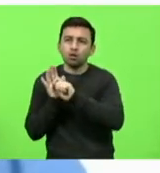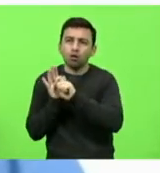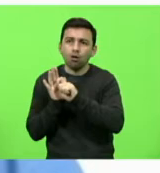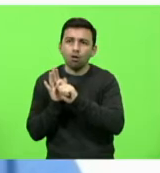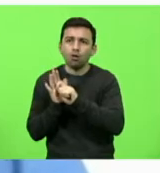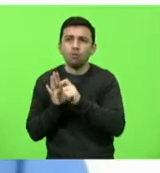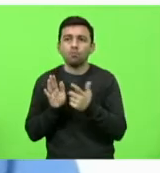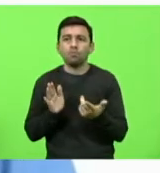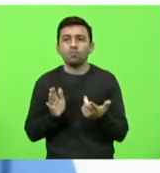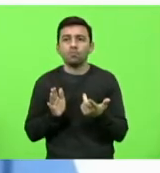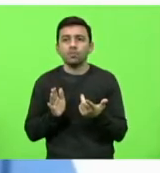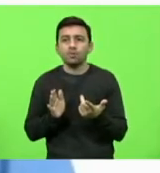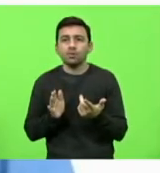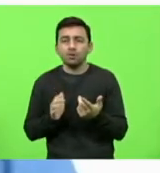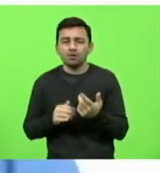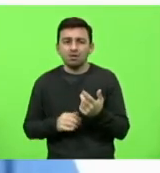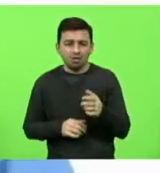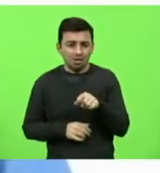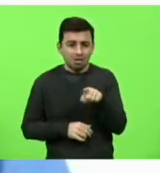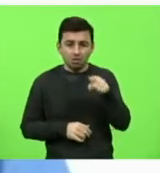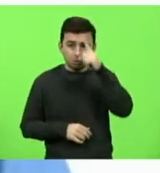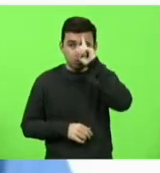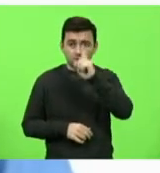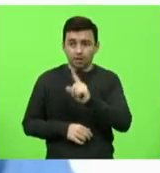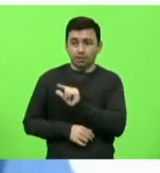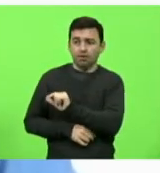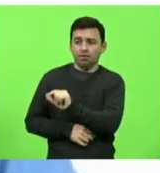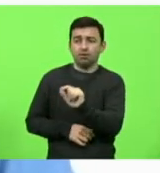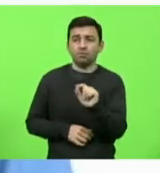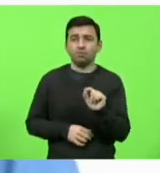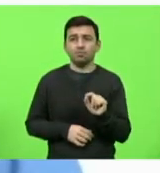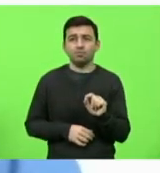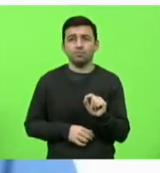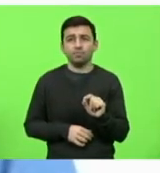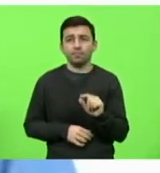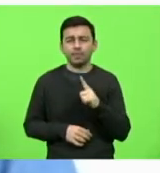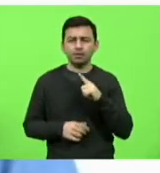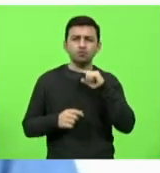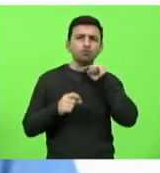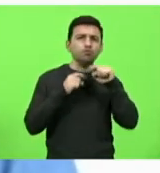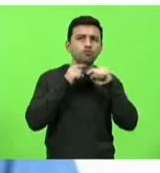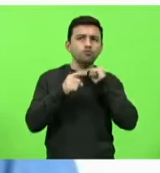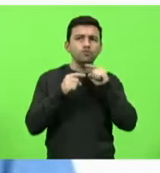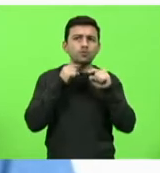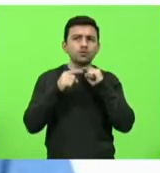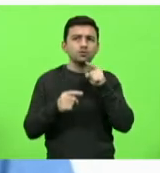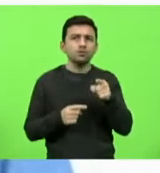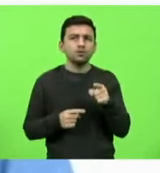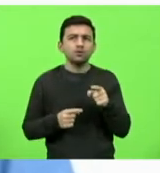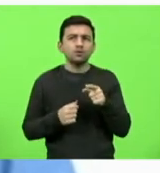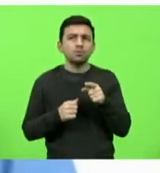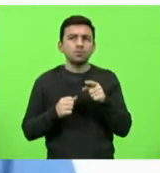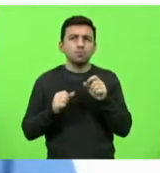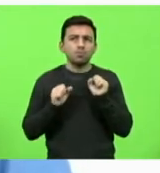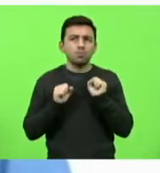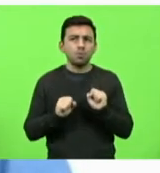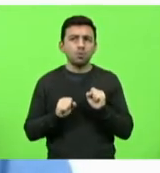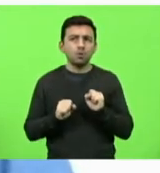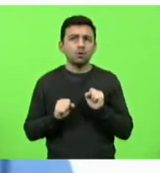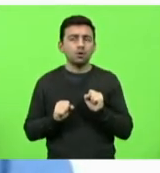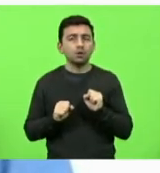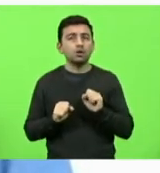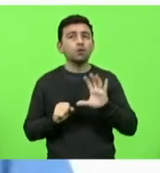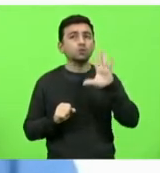e que não sabem quem são, e sempre com a dúvida da possibilidade até de serem